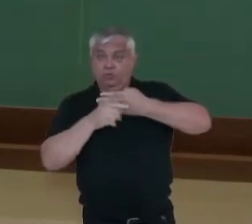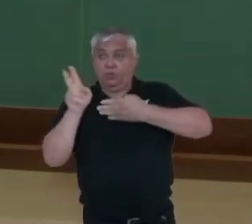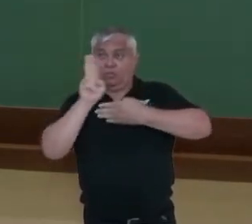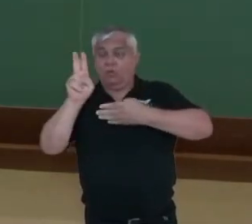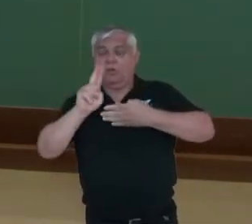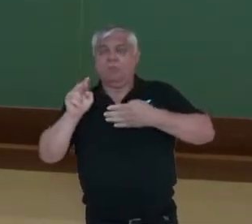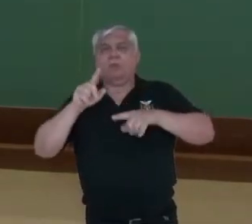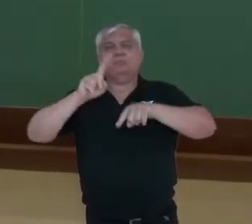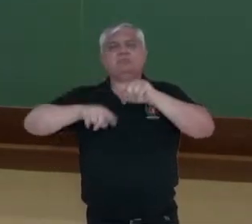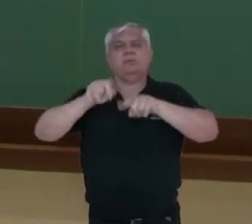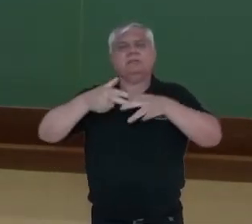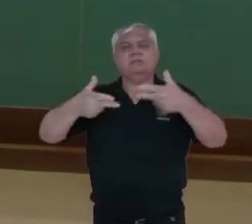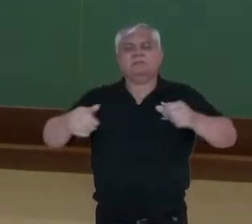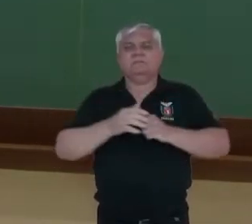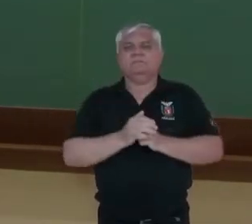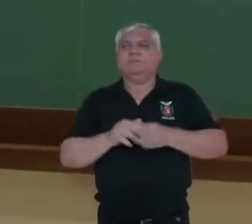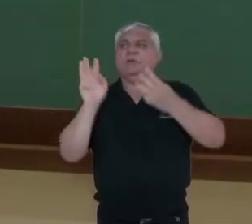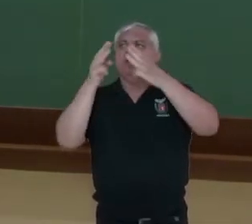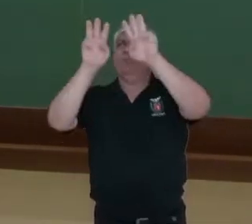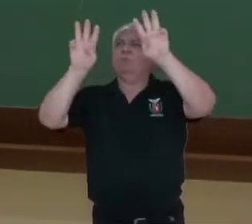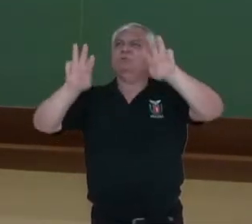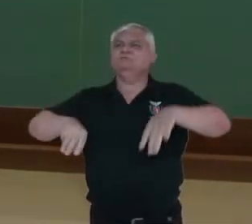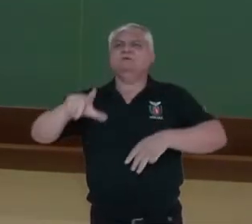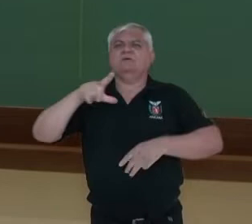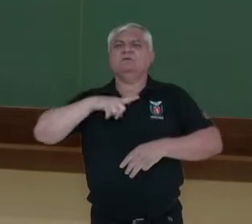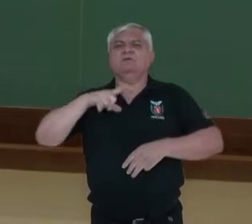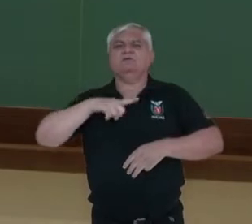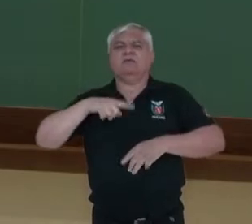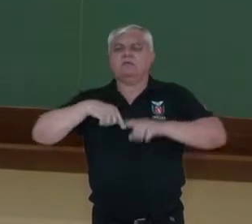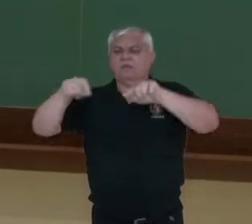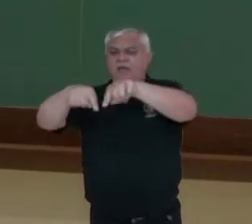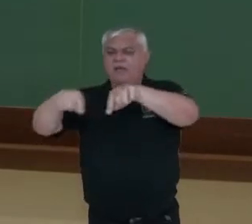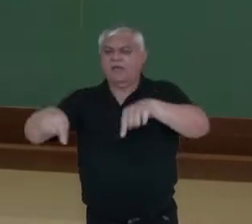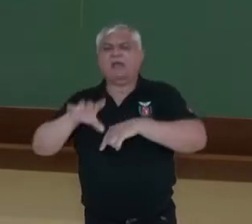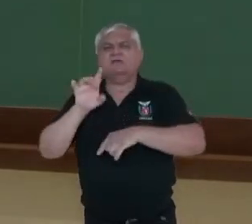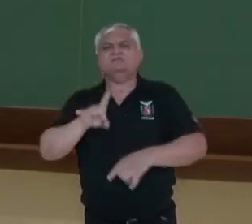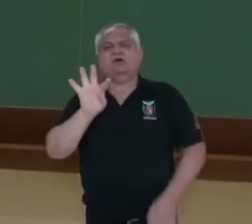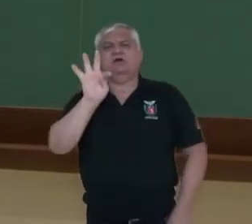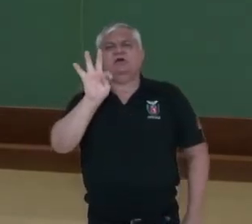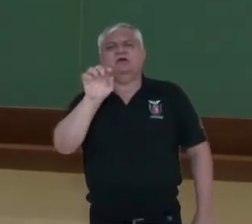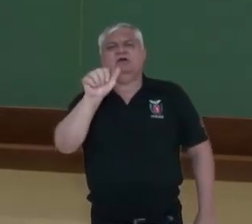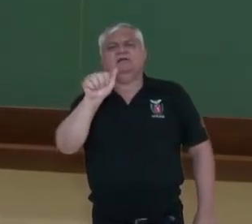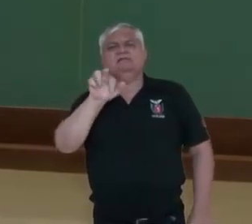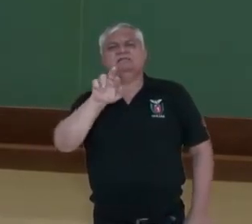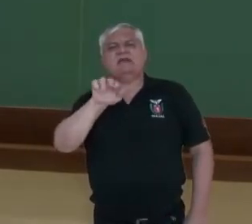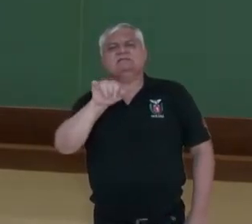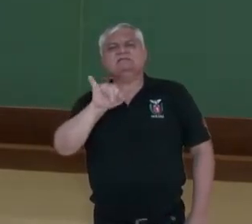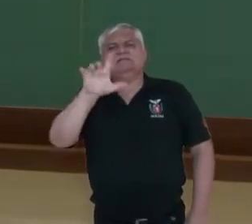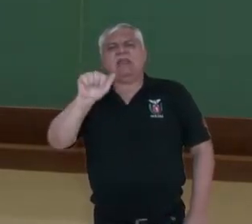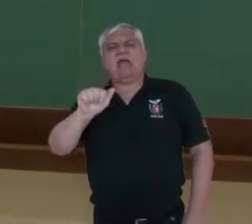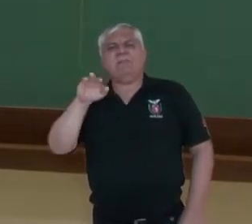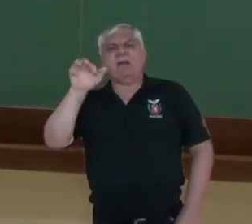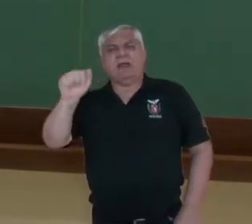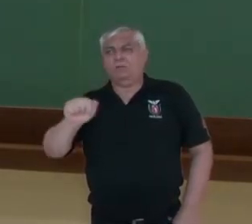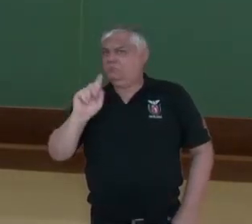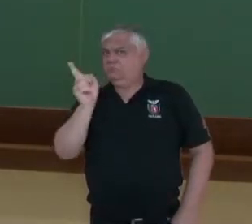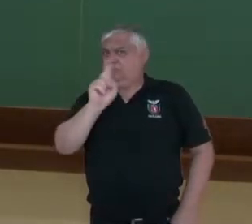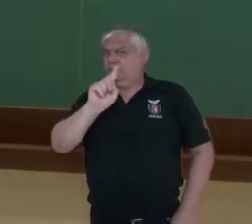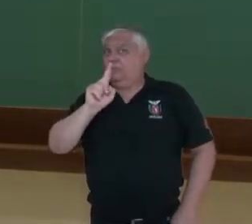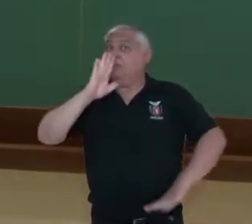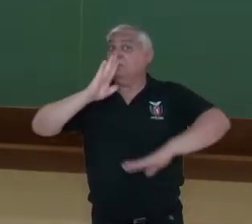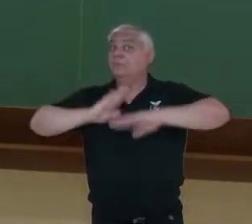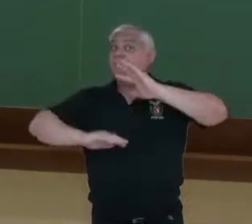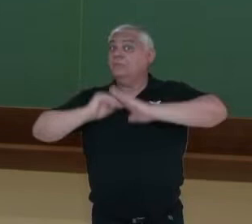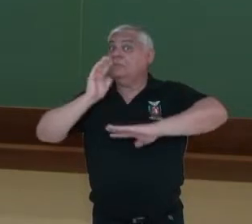pela obra, o museu tem uma ala só de Tarsila do Amaral. Quer dizer que a autora está lá, as obras da